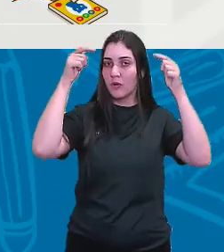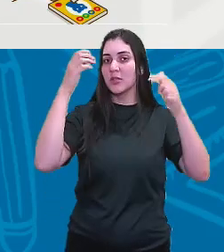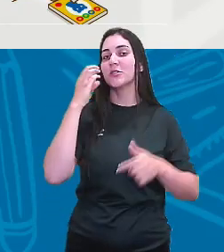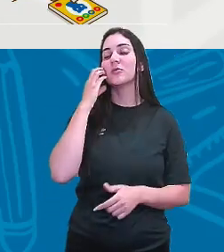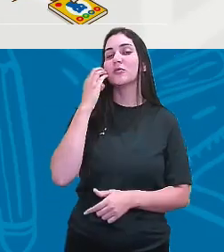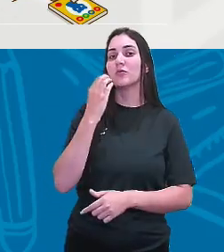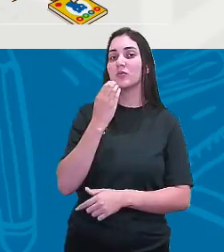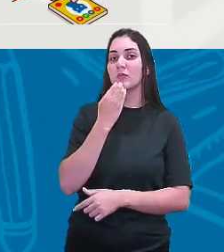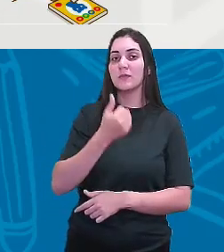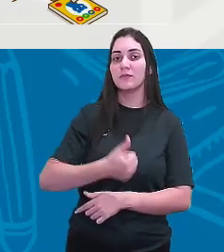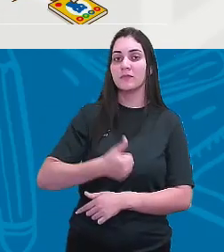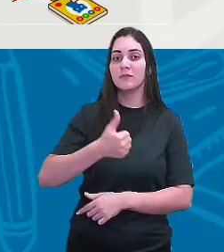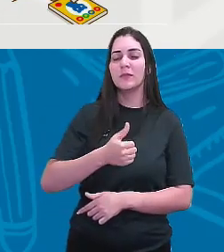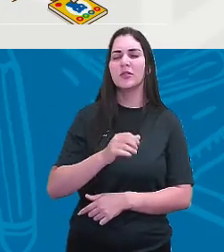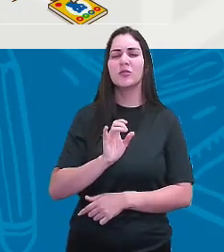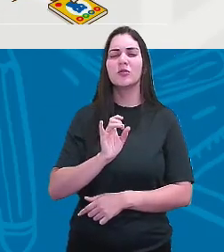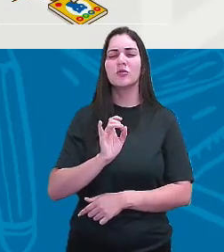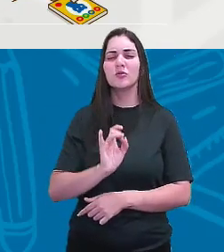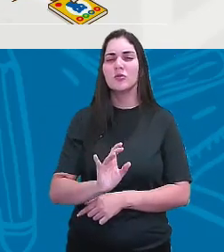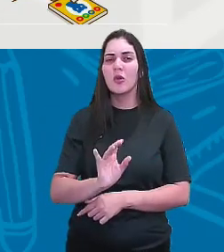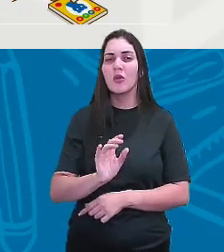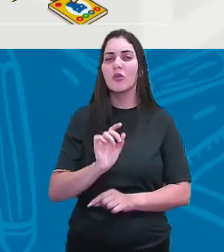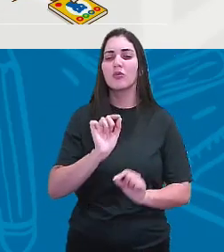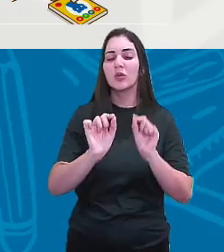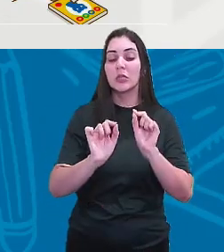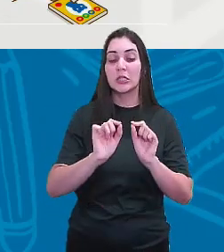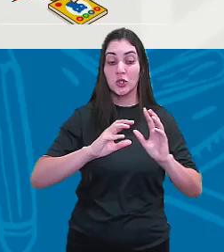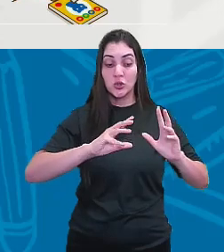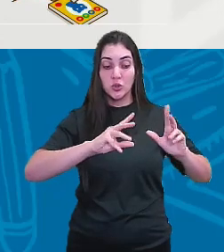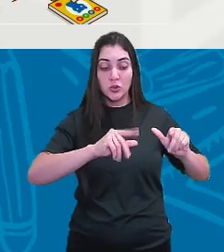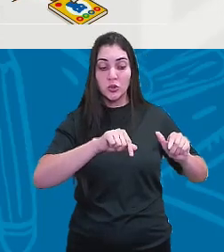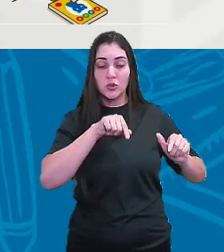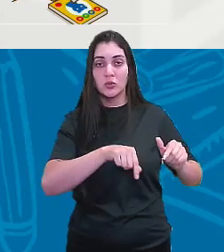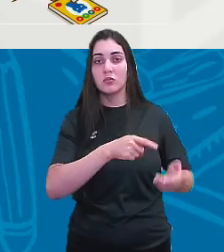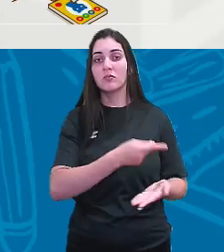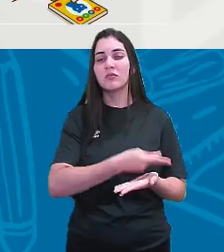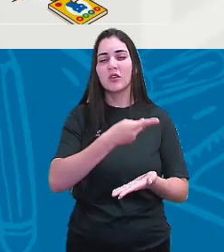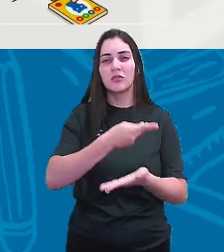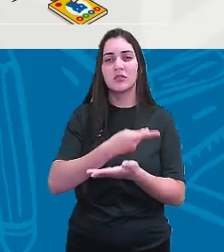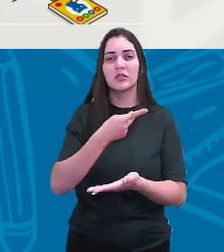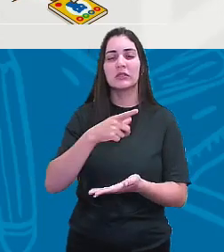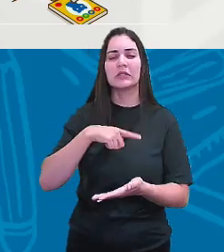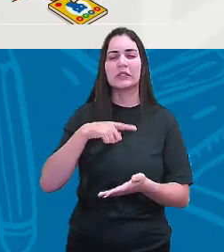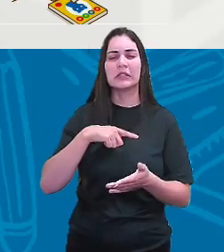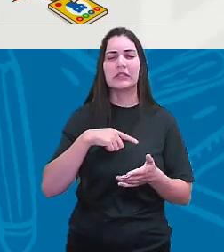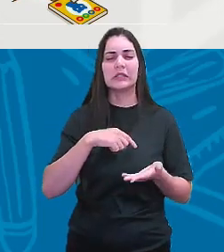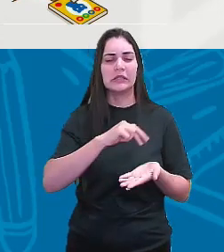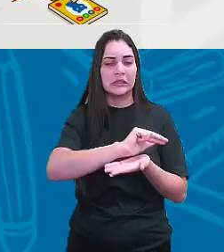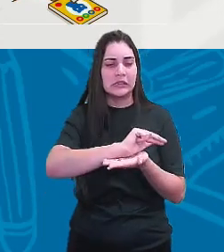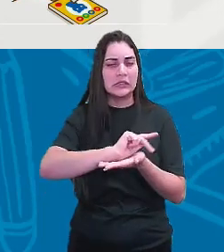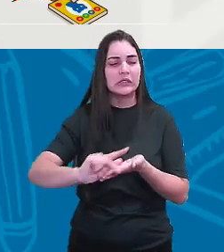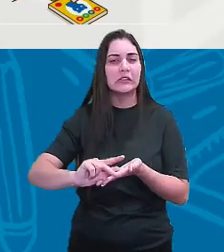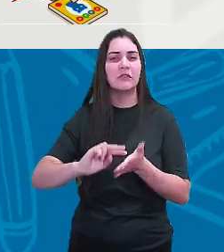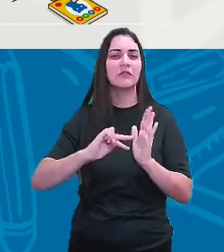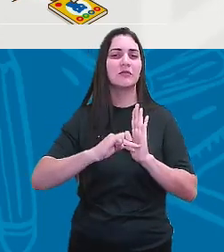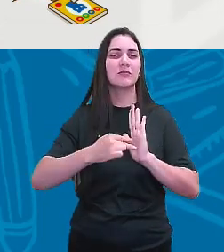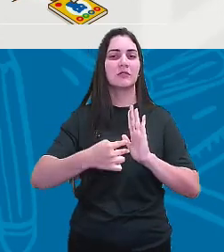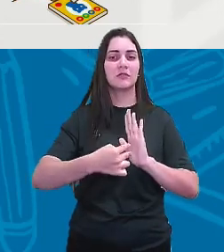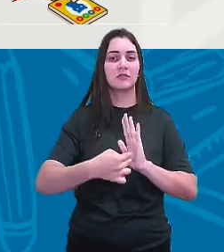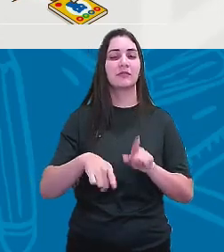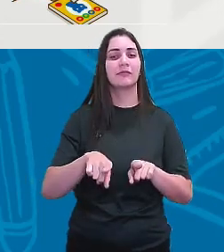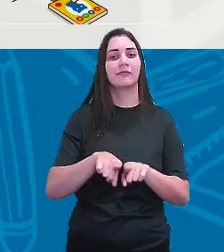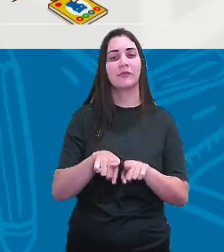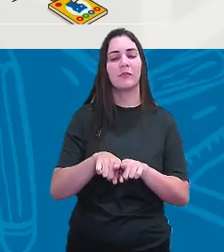Pedro I. Mas só que todos esses acontecimentos, eles são repletos de significados e também